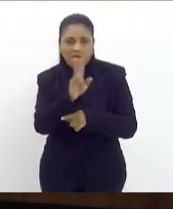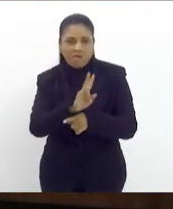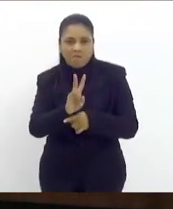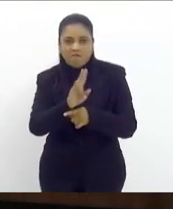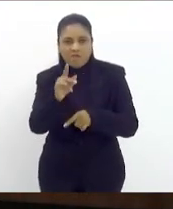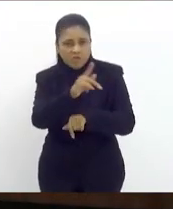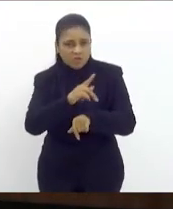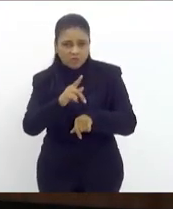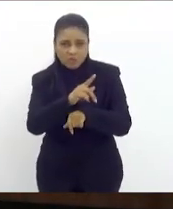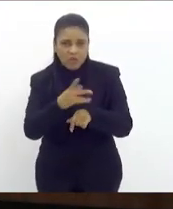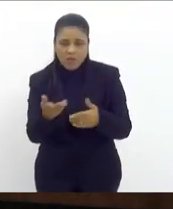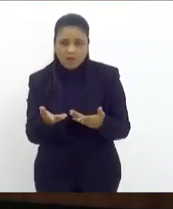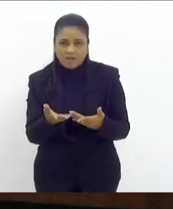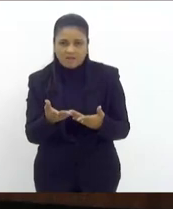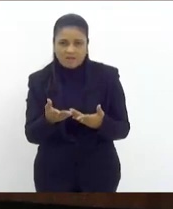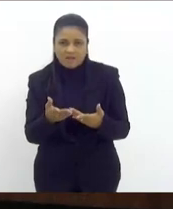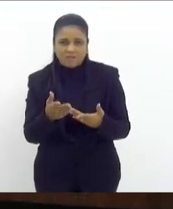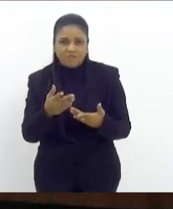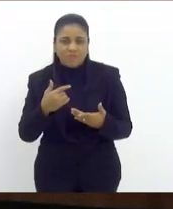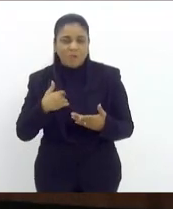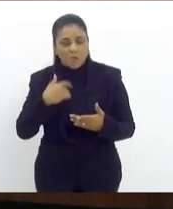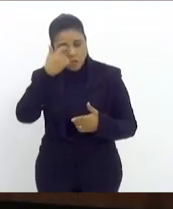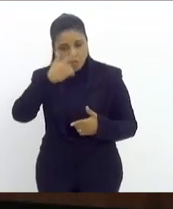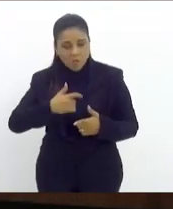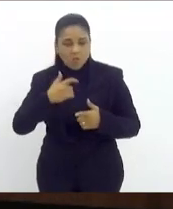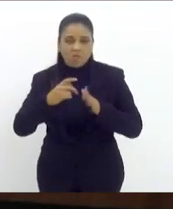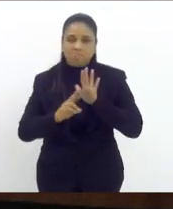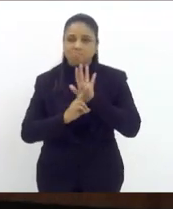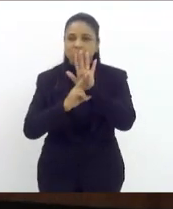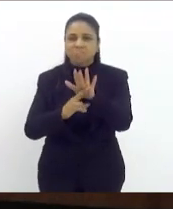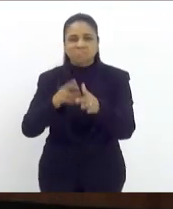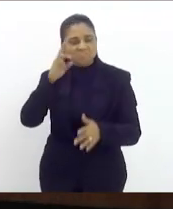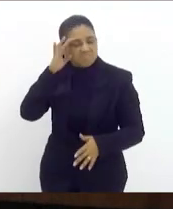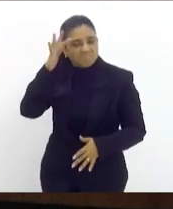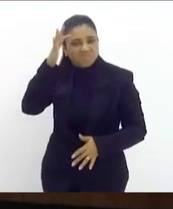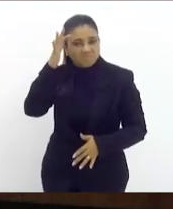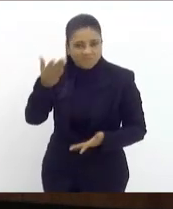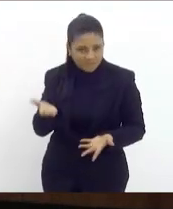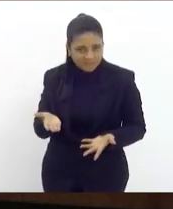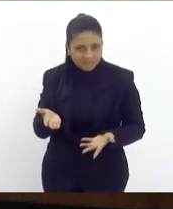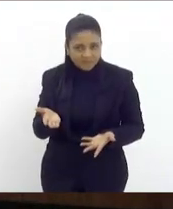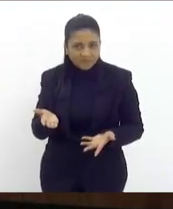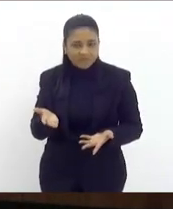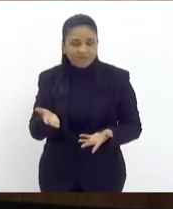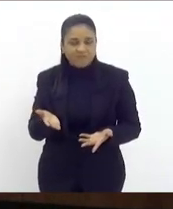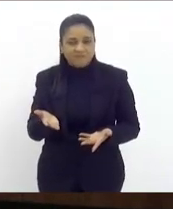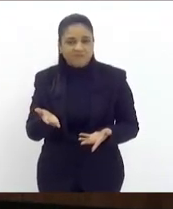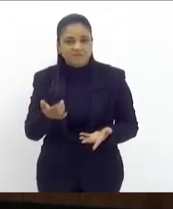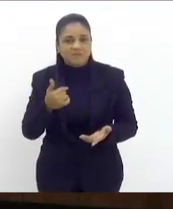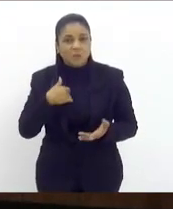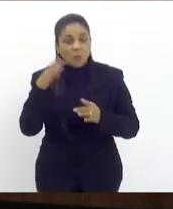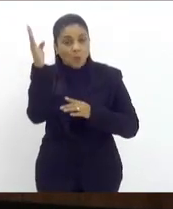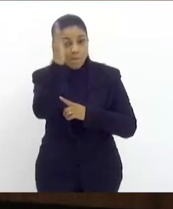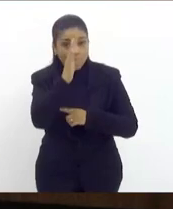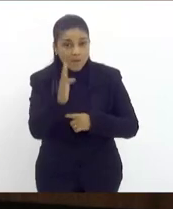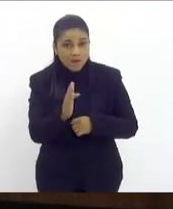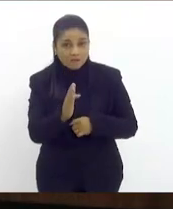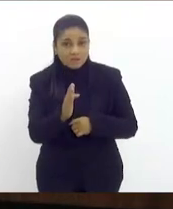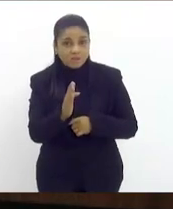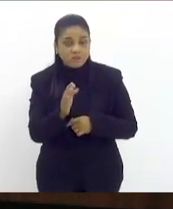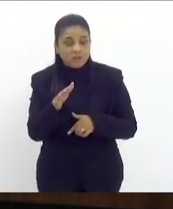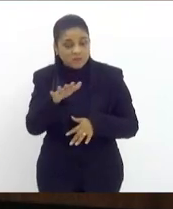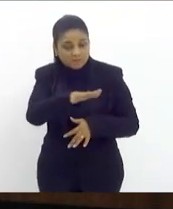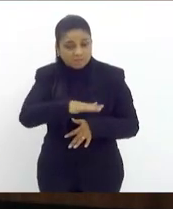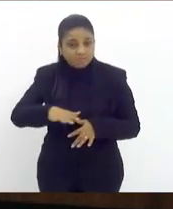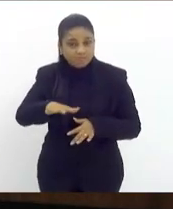isolar por conta de um posicionamento ideológico e veja o Brasil ele tinha se tornado um páreo no ambiente